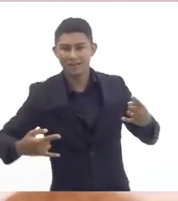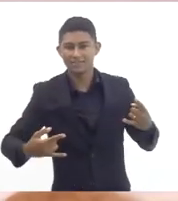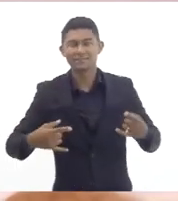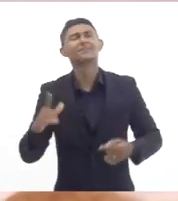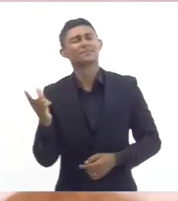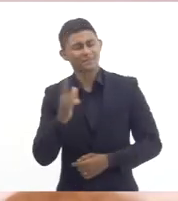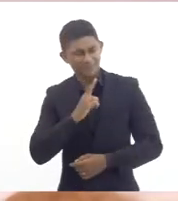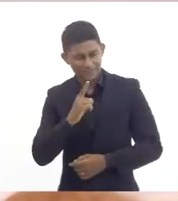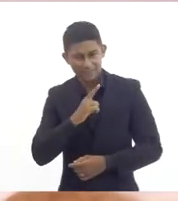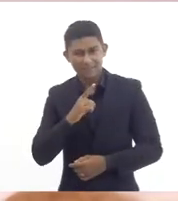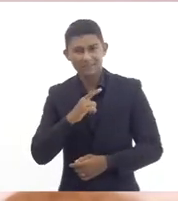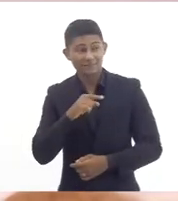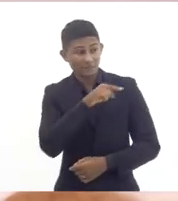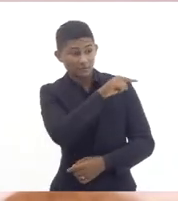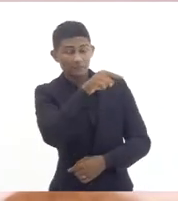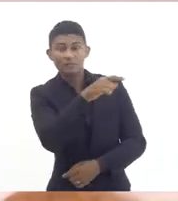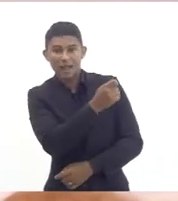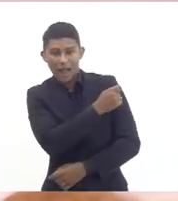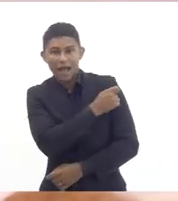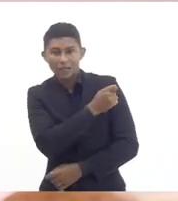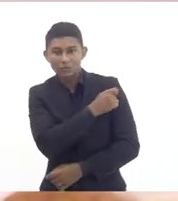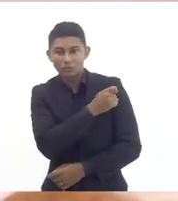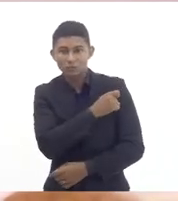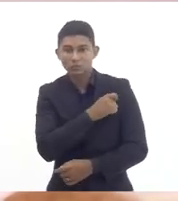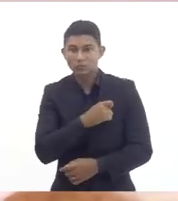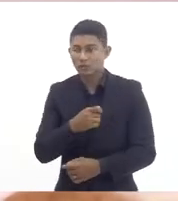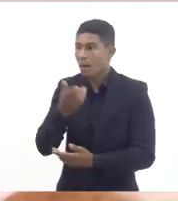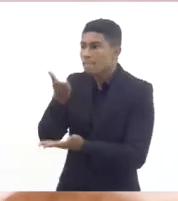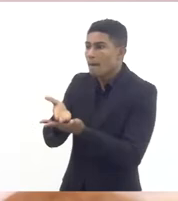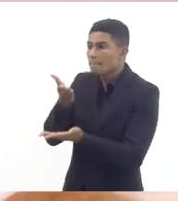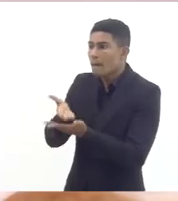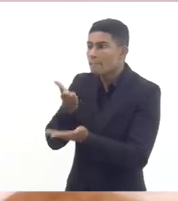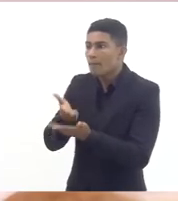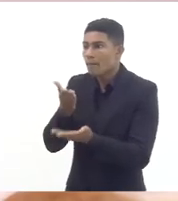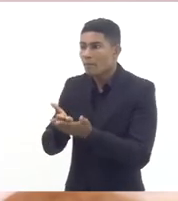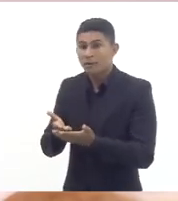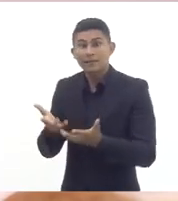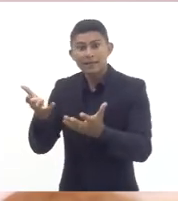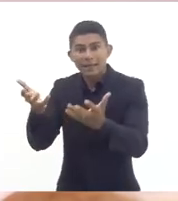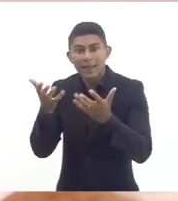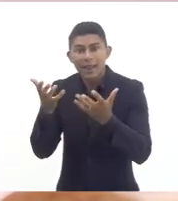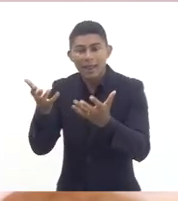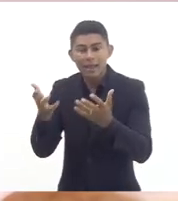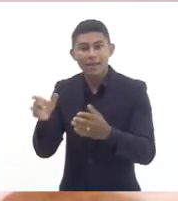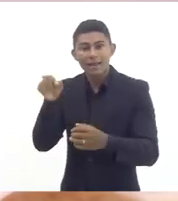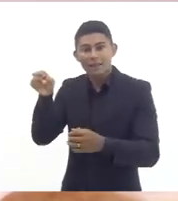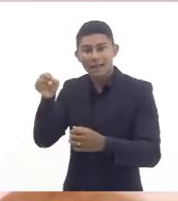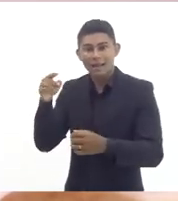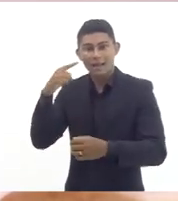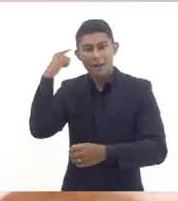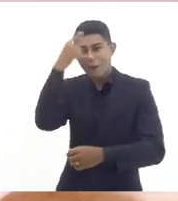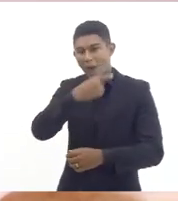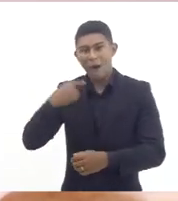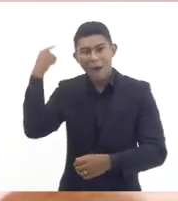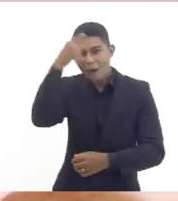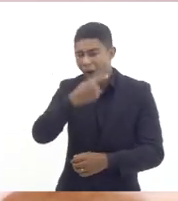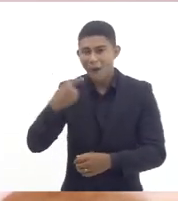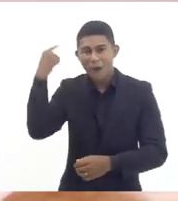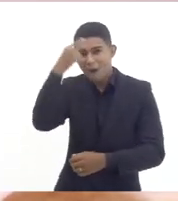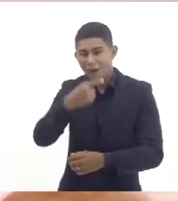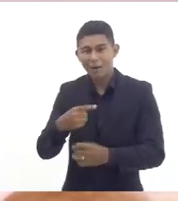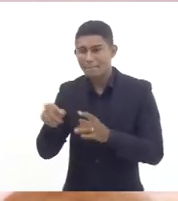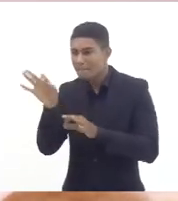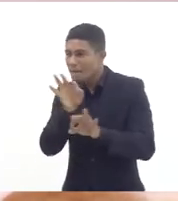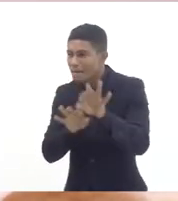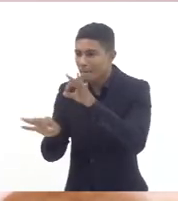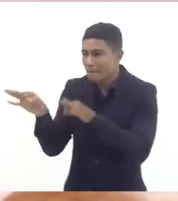eles envolvidos com aquele estudo às vezes querem ficar direto na unidade eles querem se envolver com aquele projeto